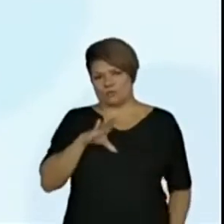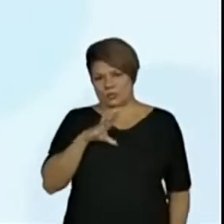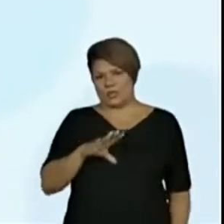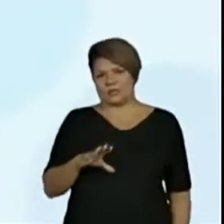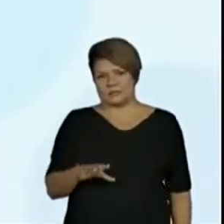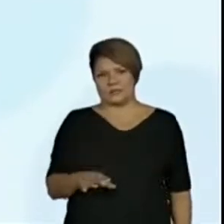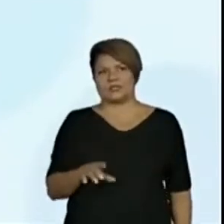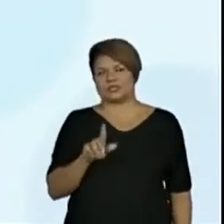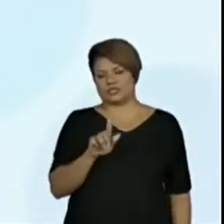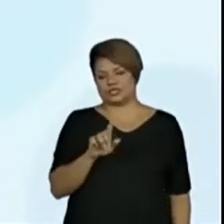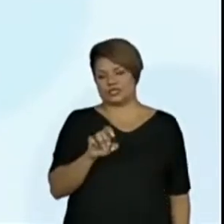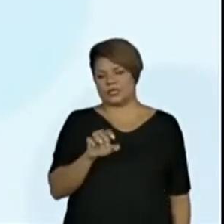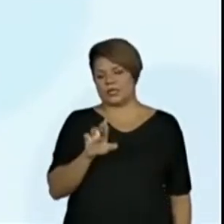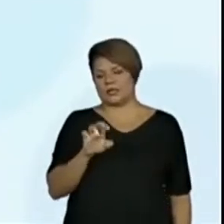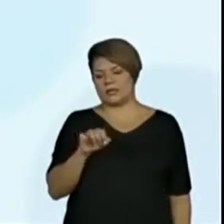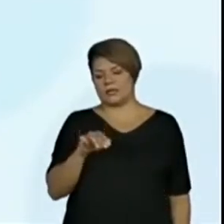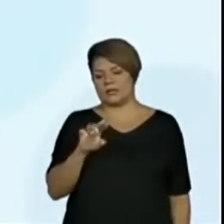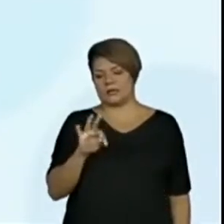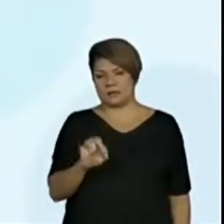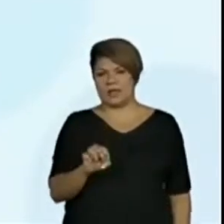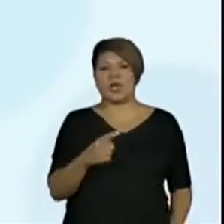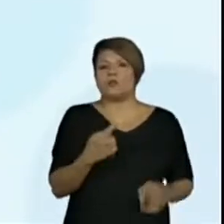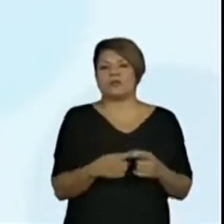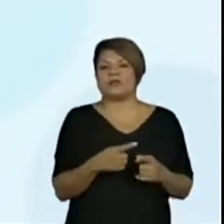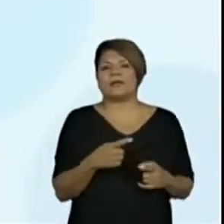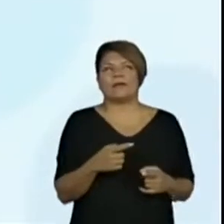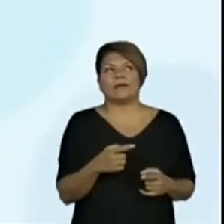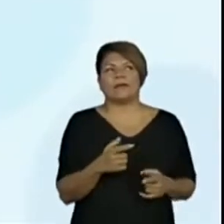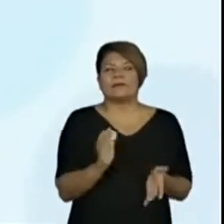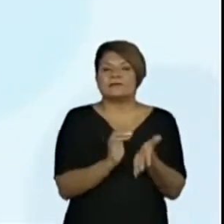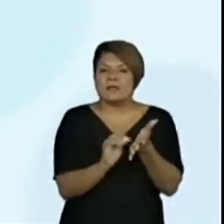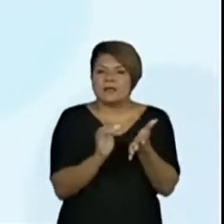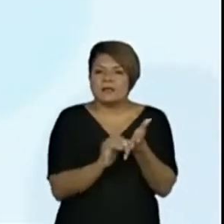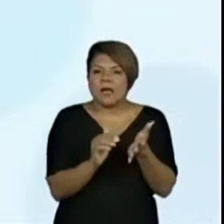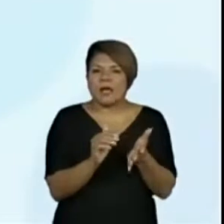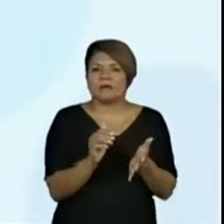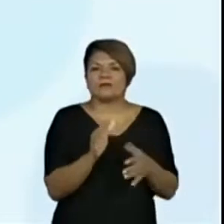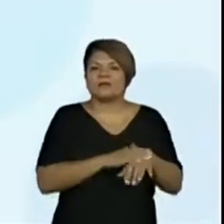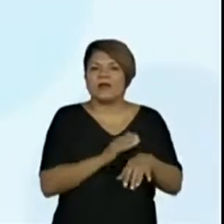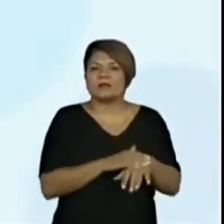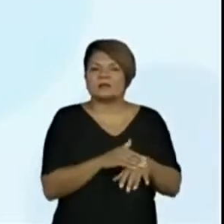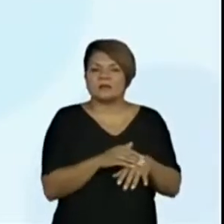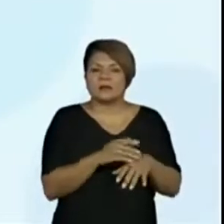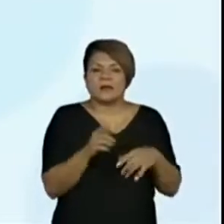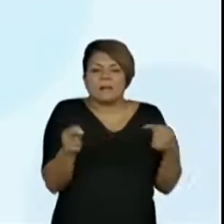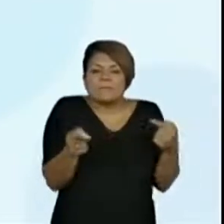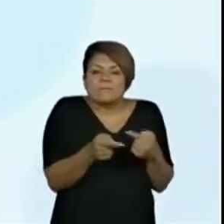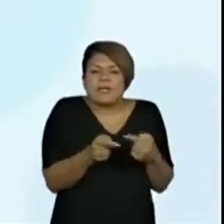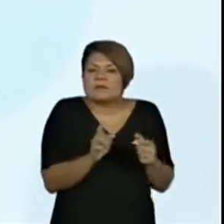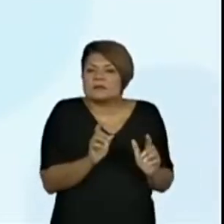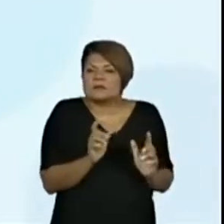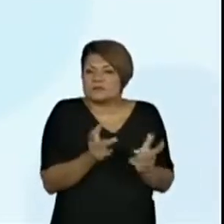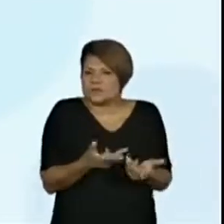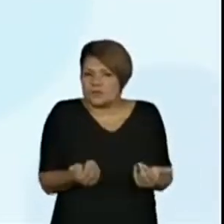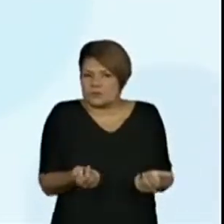do que uma secretária, né? Gerente de organização.